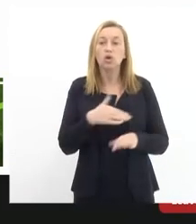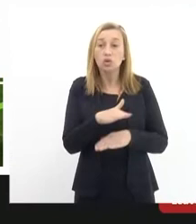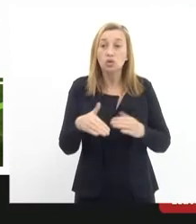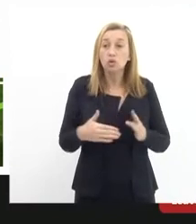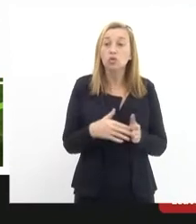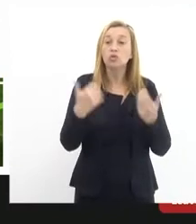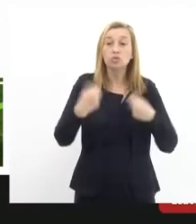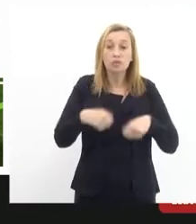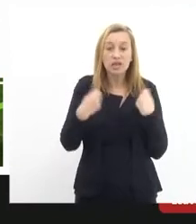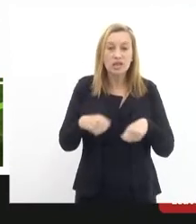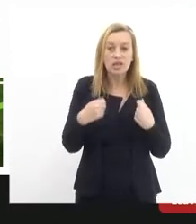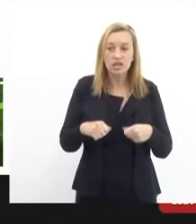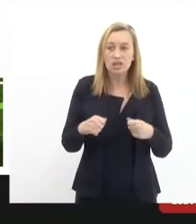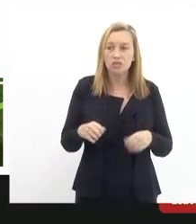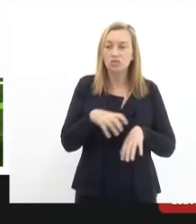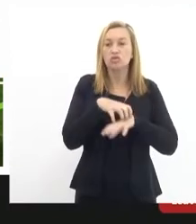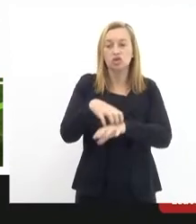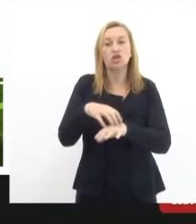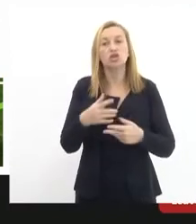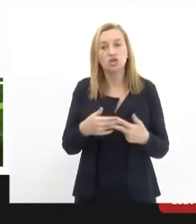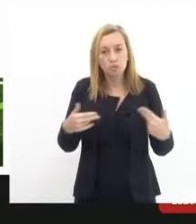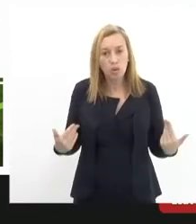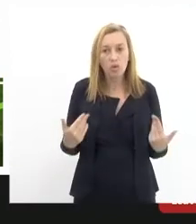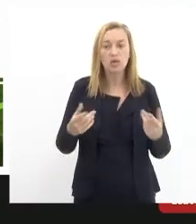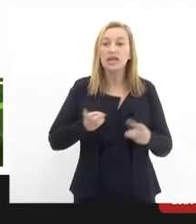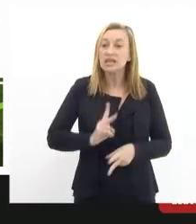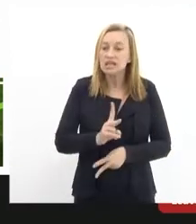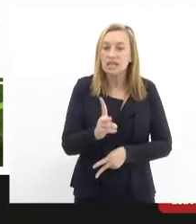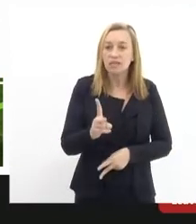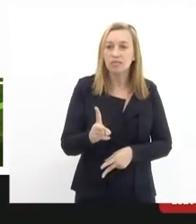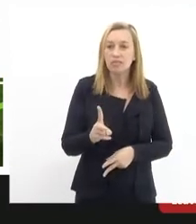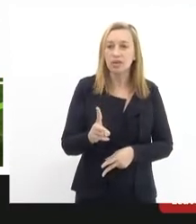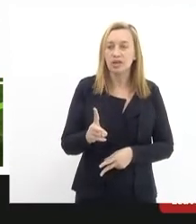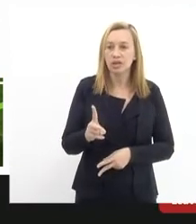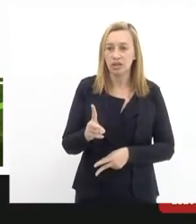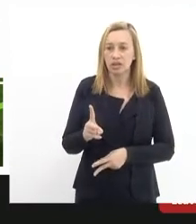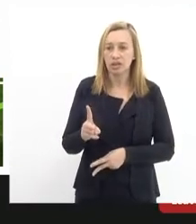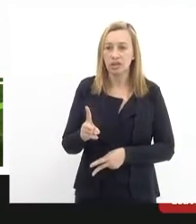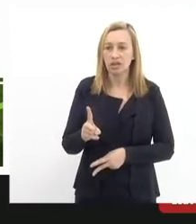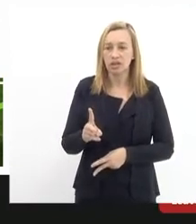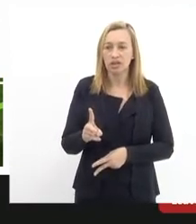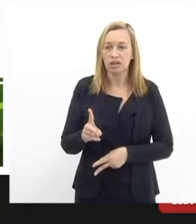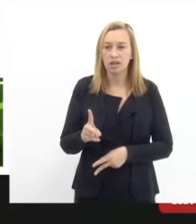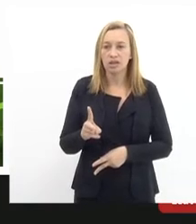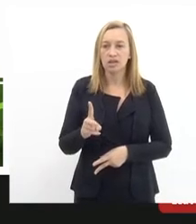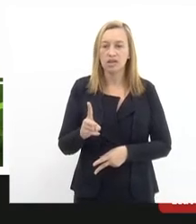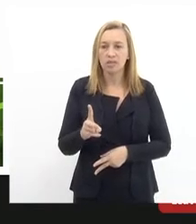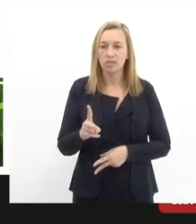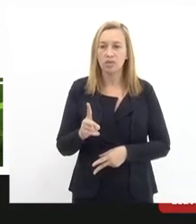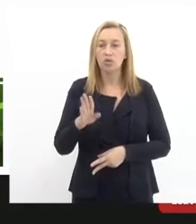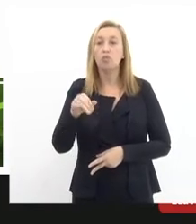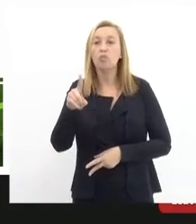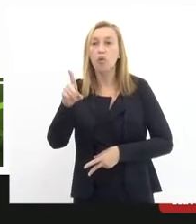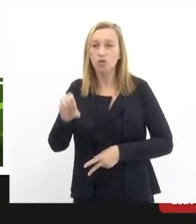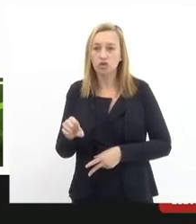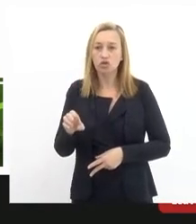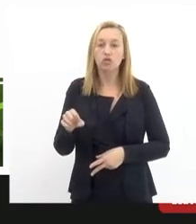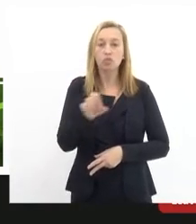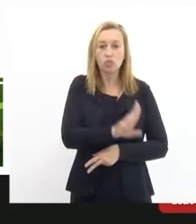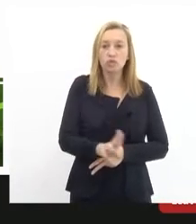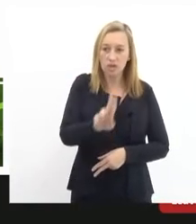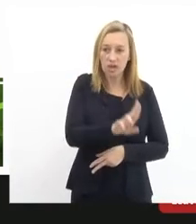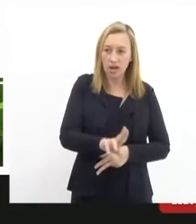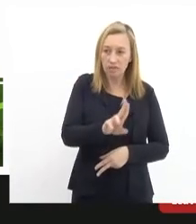precisa de transporte. E o bonde sempre serviu a isso. Hoje em dia, a garotada está sem